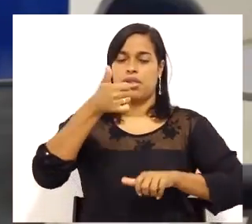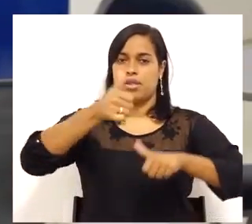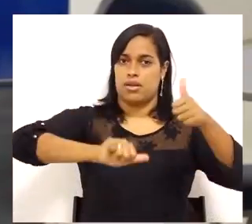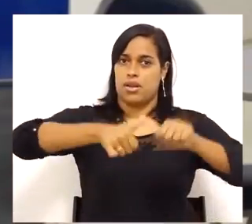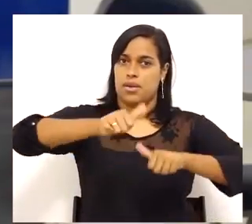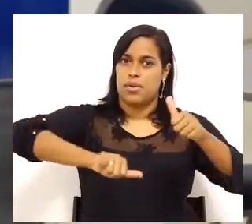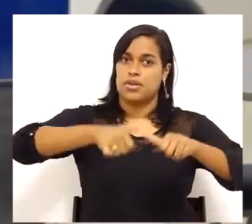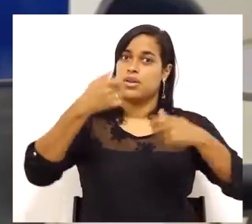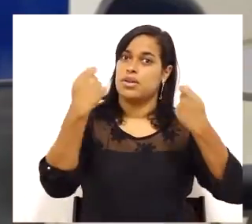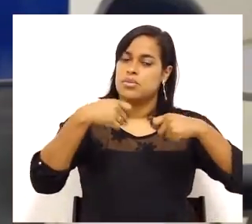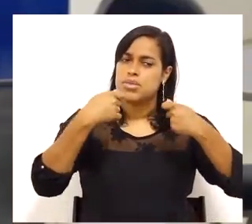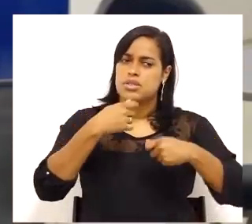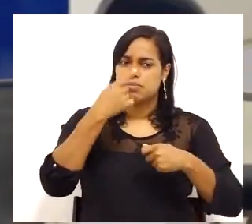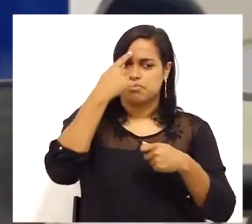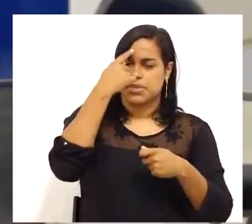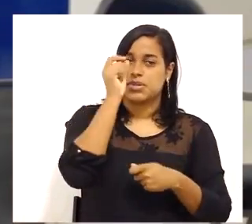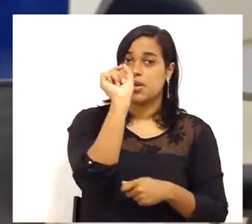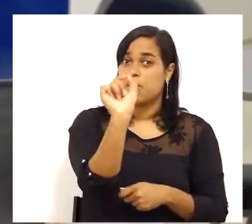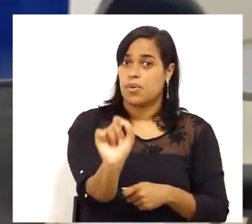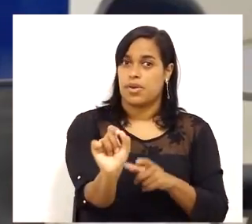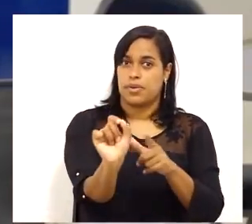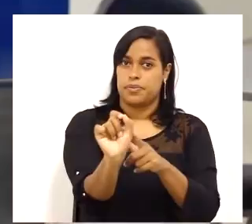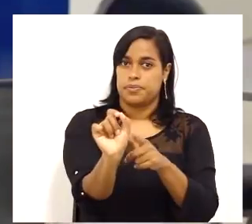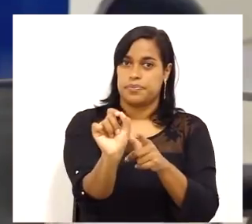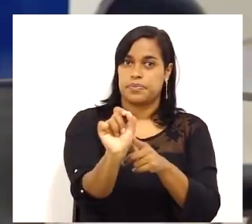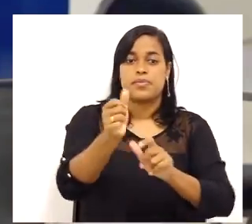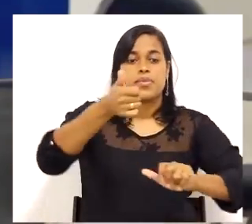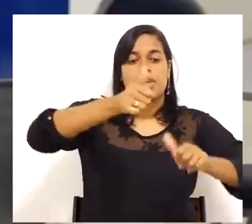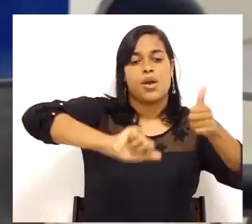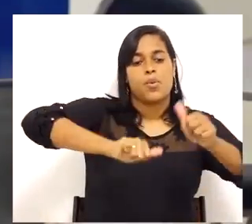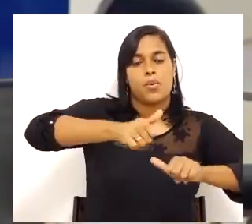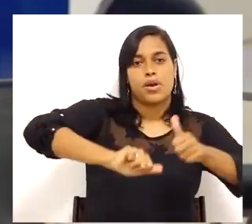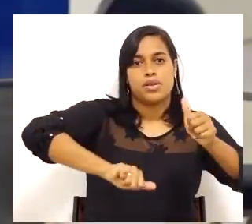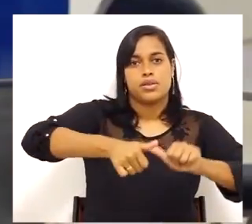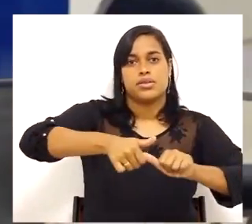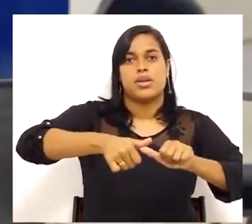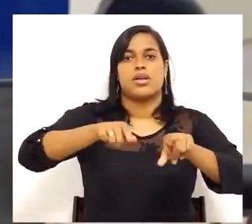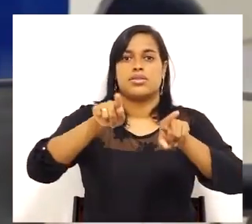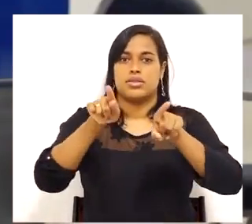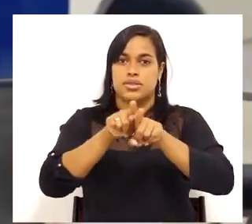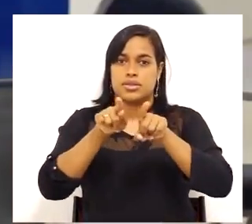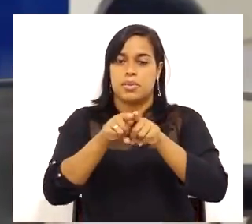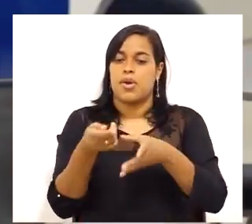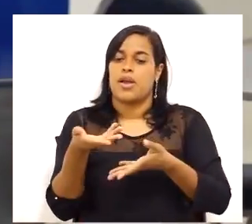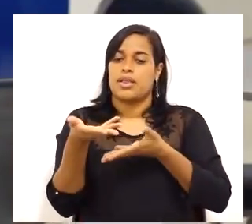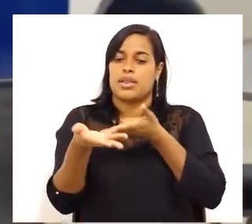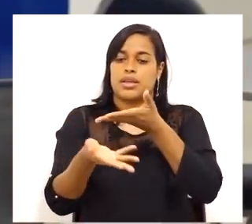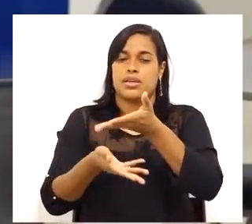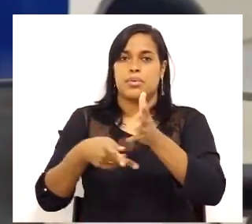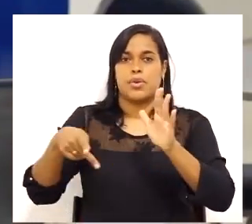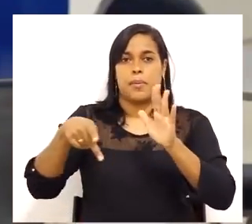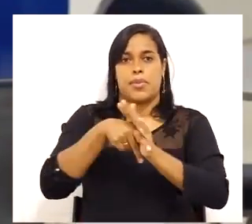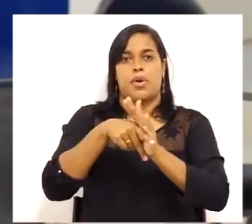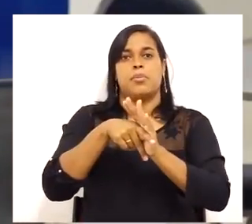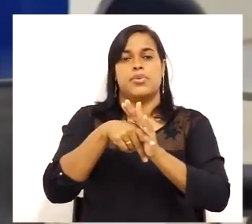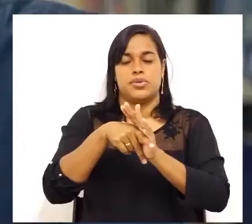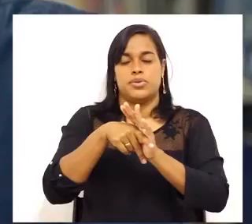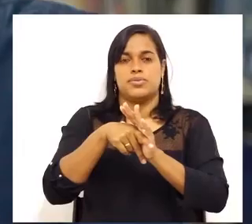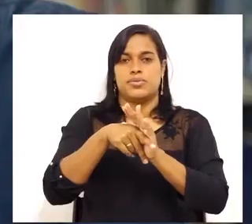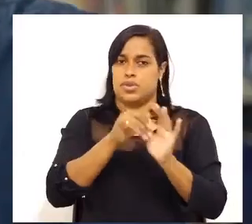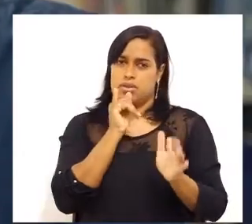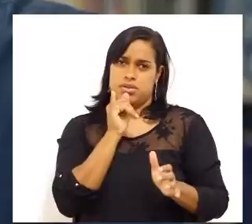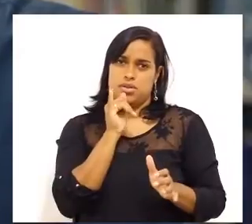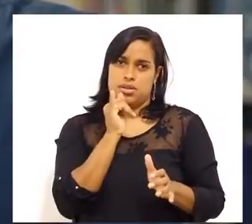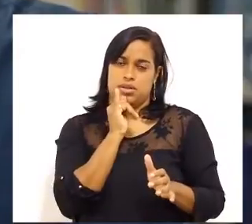ele vincula automaticamente a qualidade ao prestador de serviços. Vamos dar um exemplo.